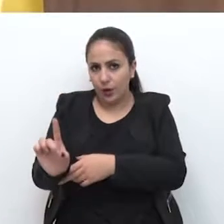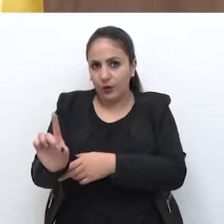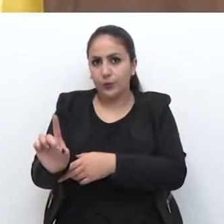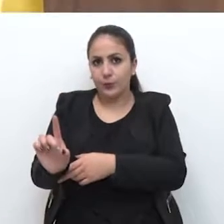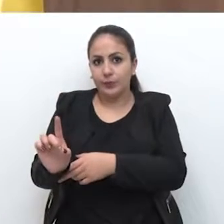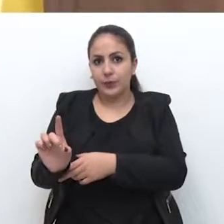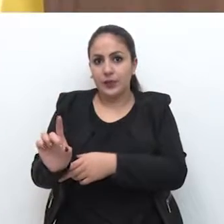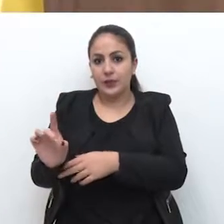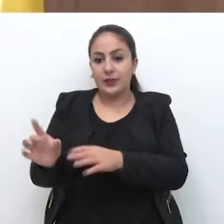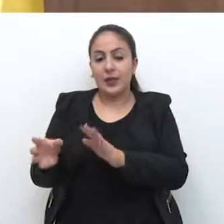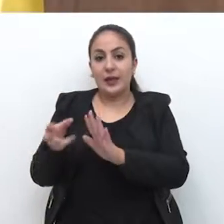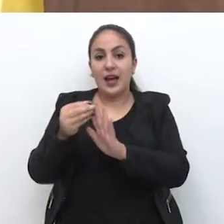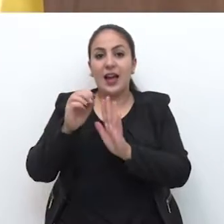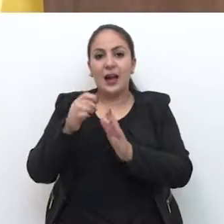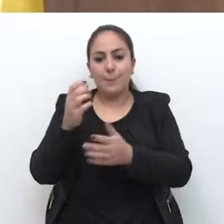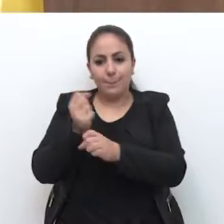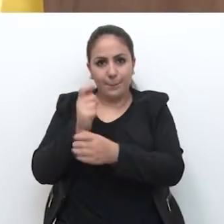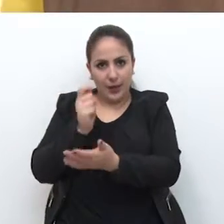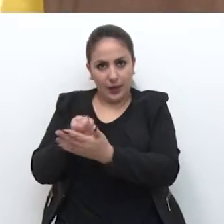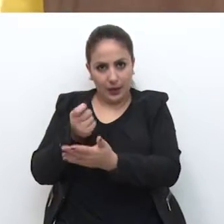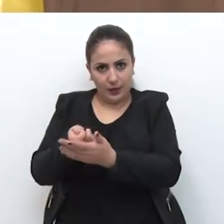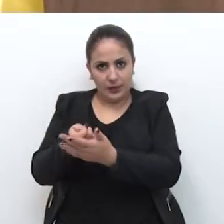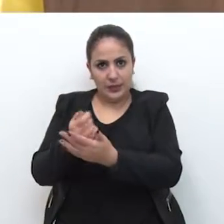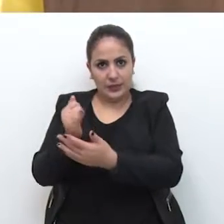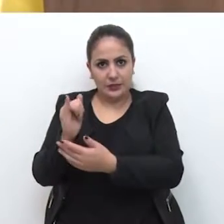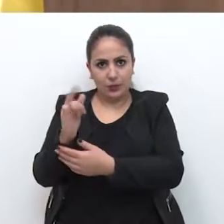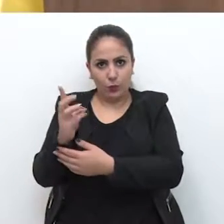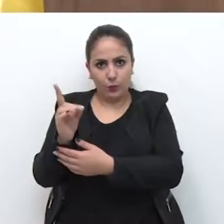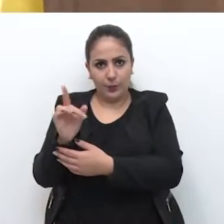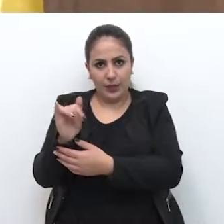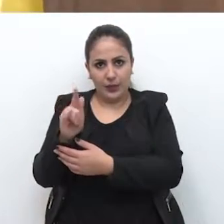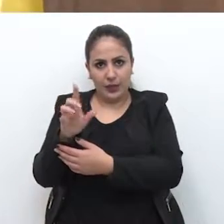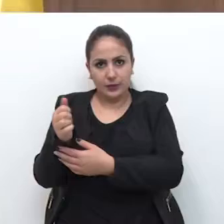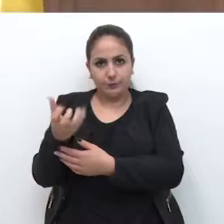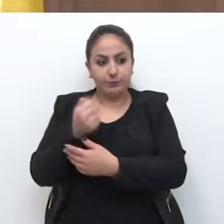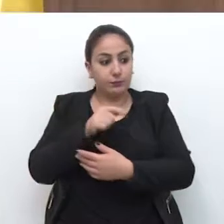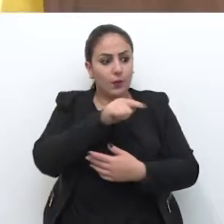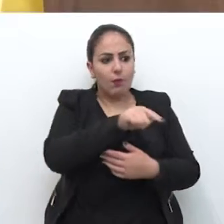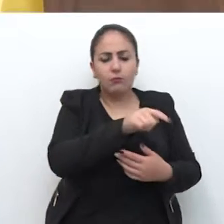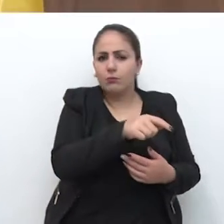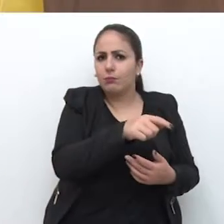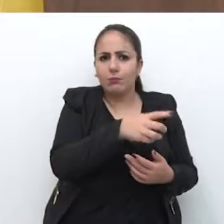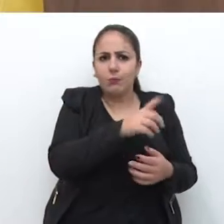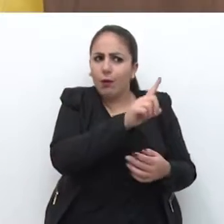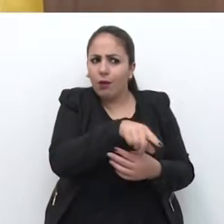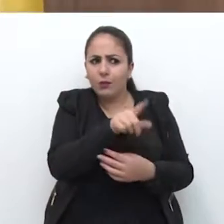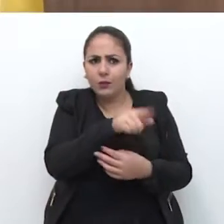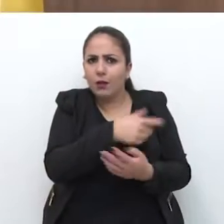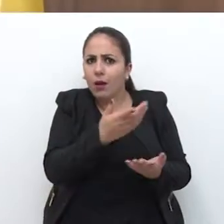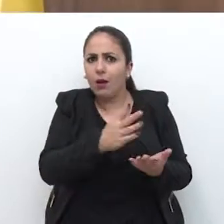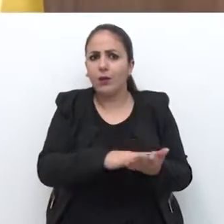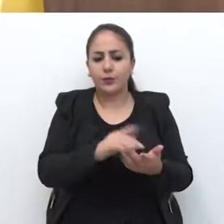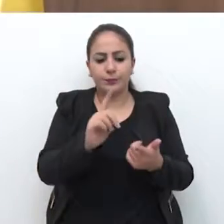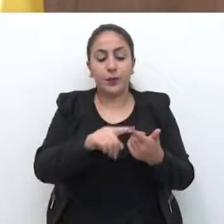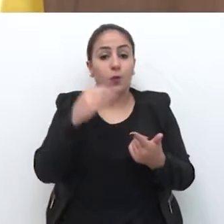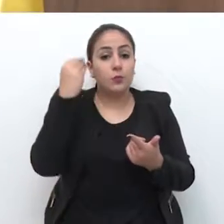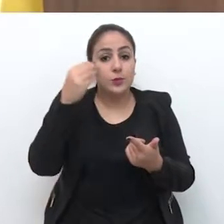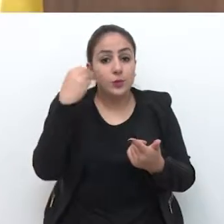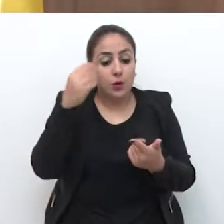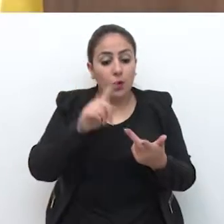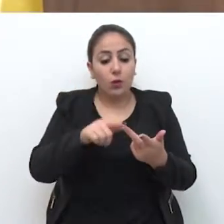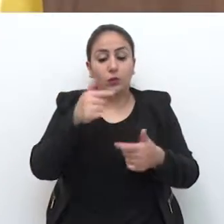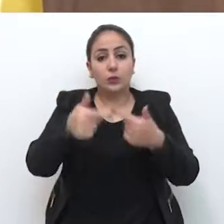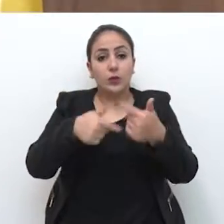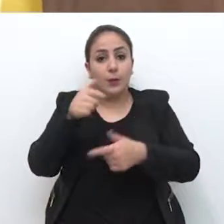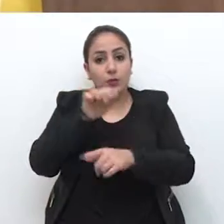de insalubridade. E o motorista da Secretaria do Interior não percebe. Não somente esse, como os psicólogos, os